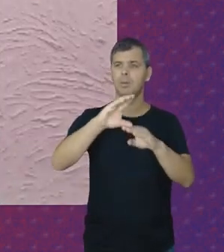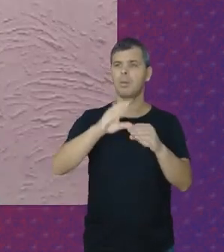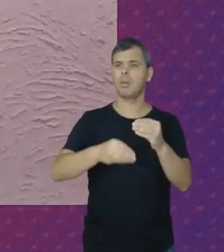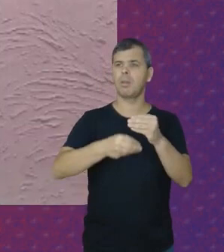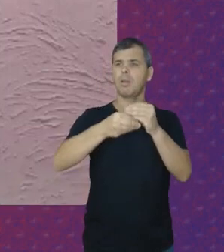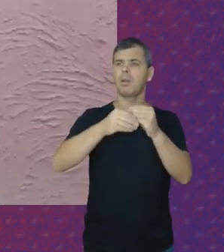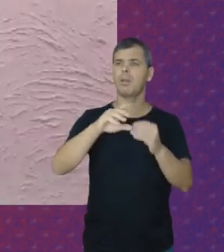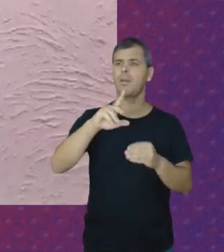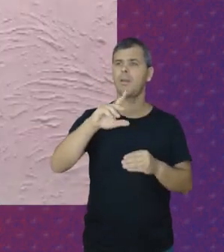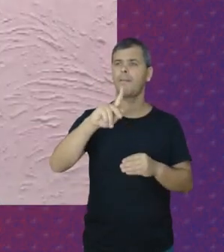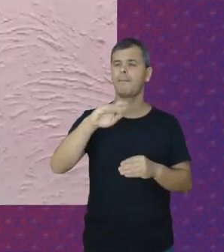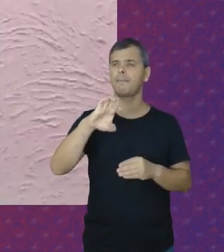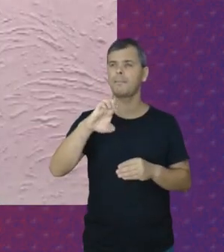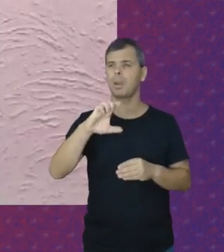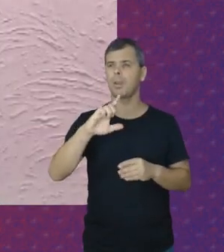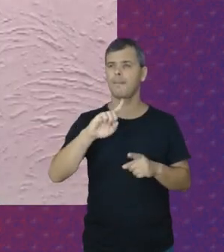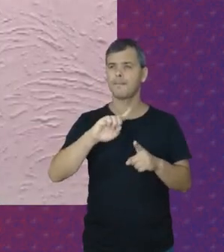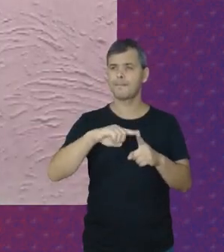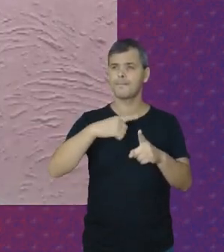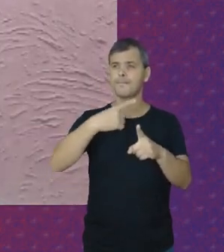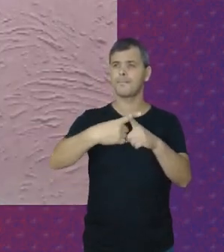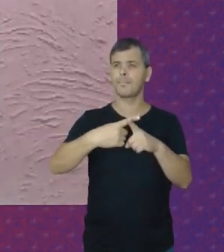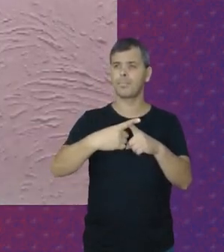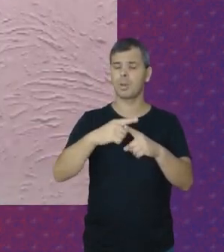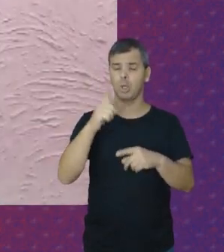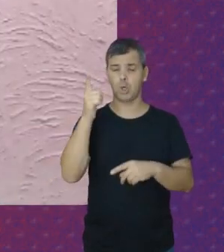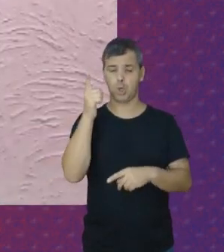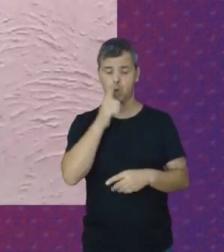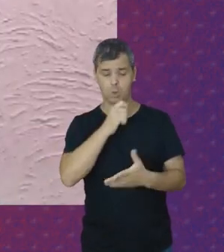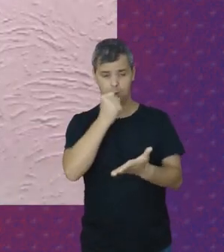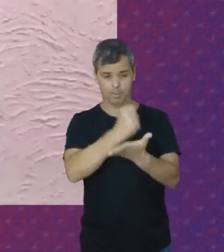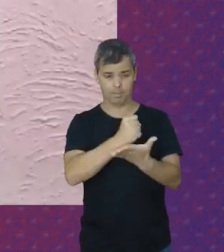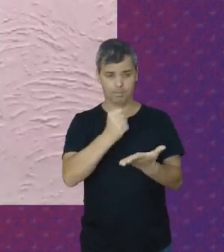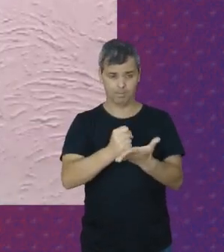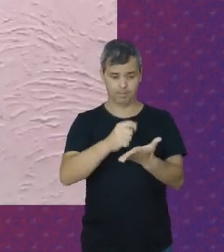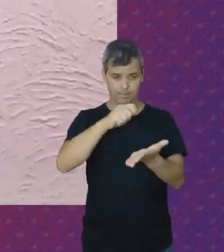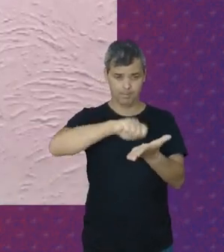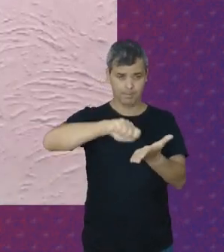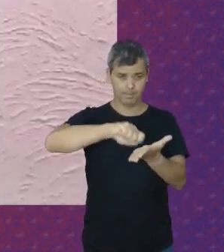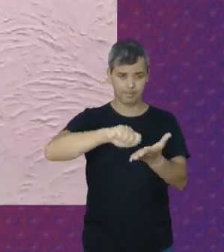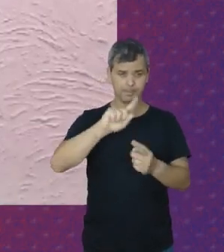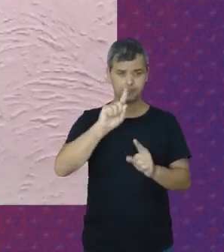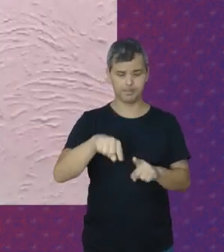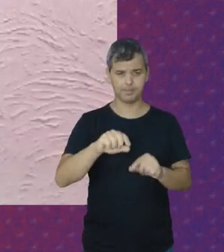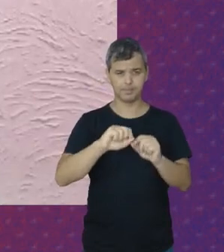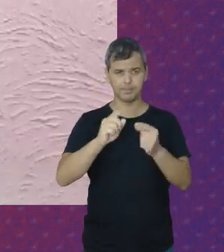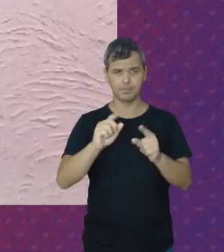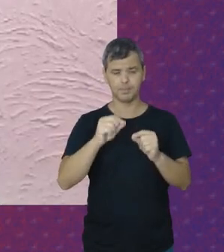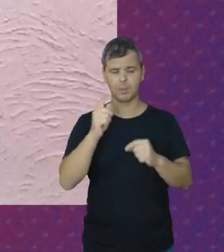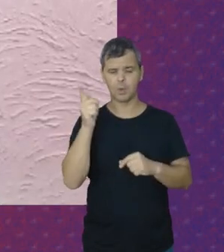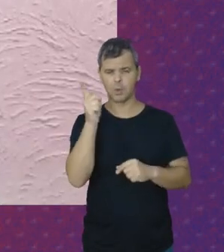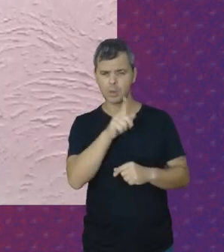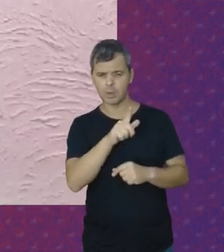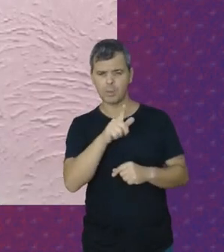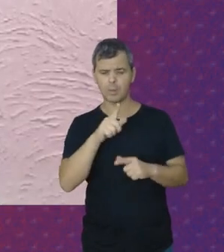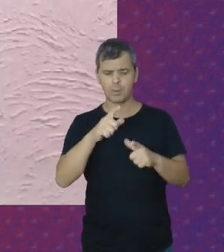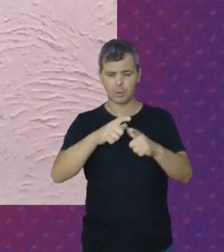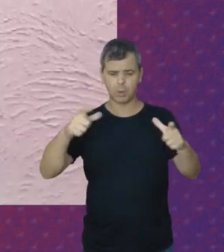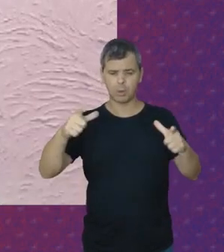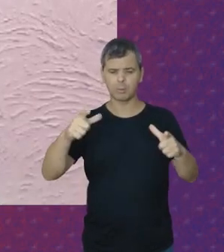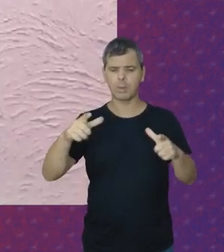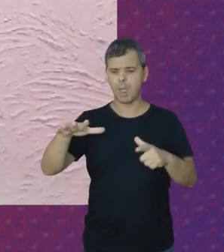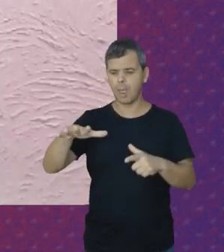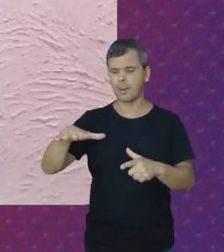Mas A conquista da carteira assinada Foi uma conquista muito grande para a nossa